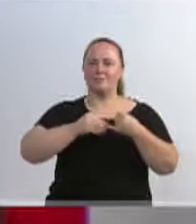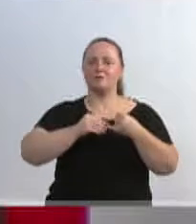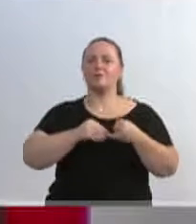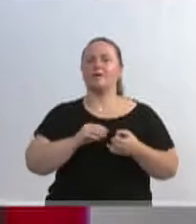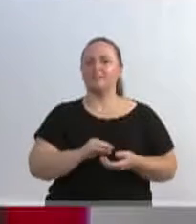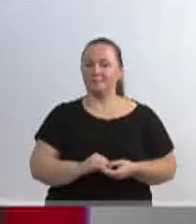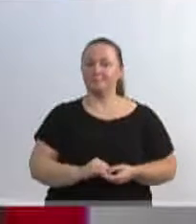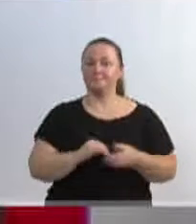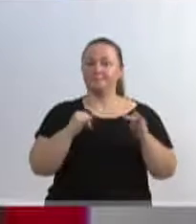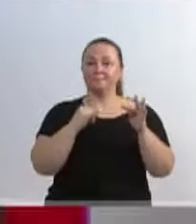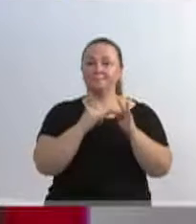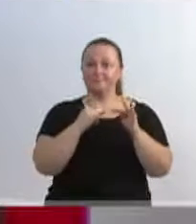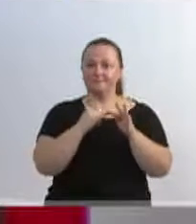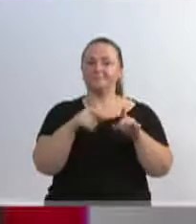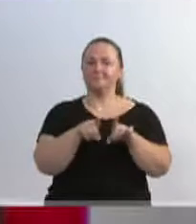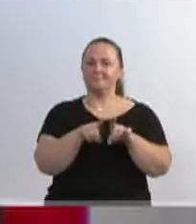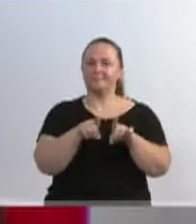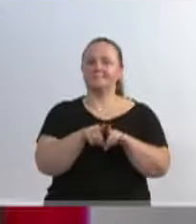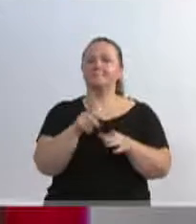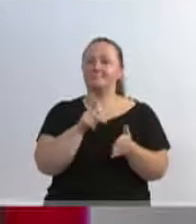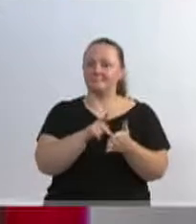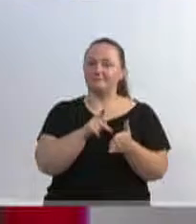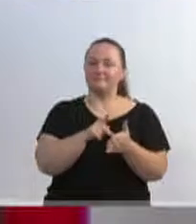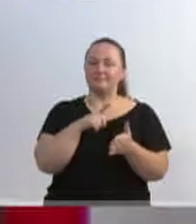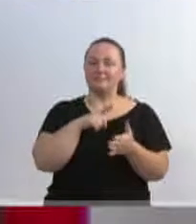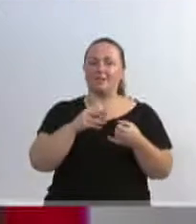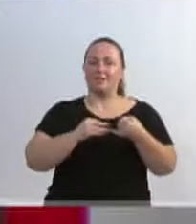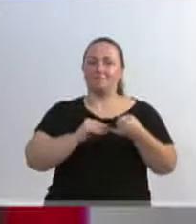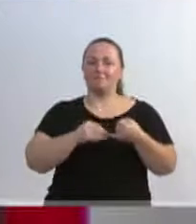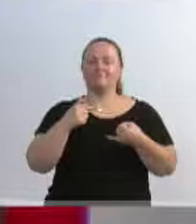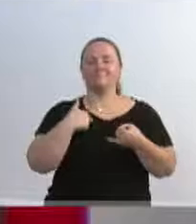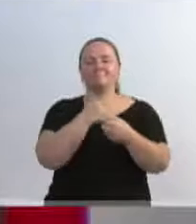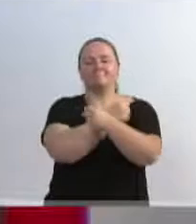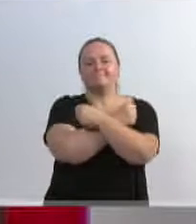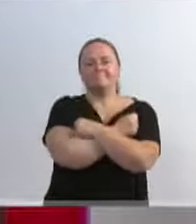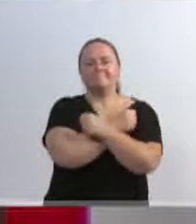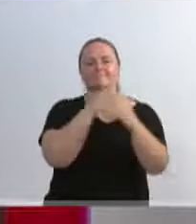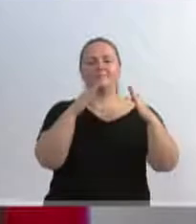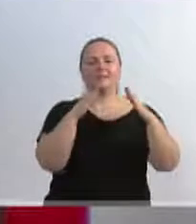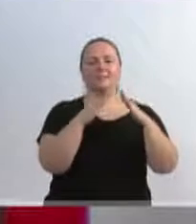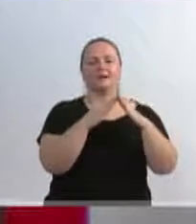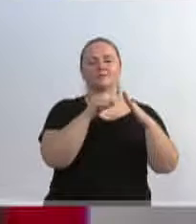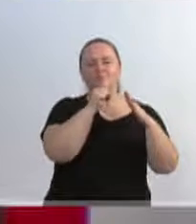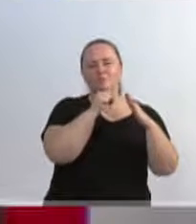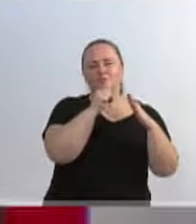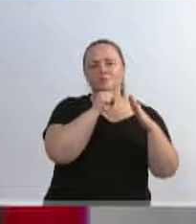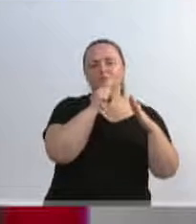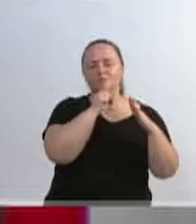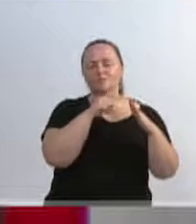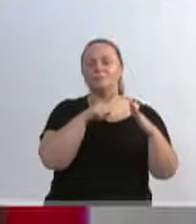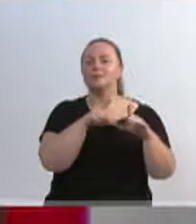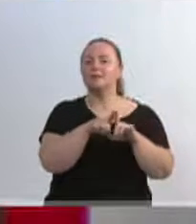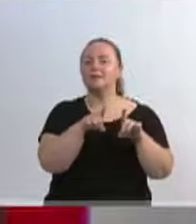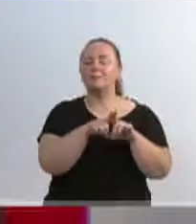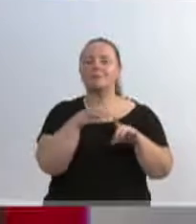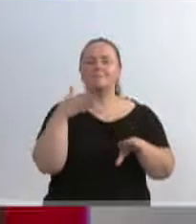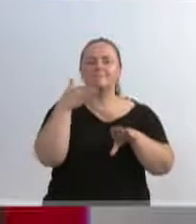Itopabazinha, quero mandar um abraço especial também ao pessoal lá do Asilo, que nós também podemos participar.